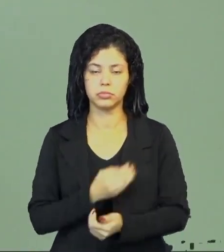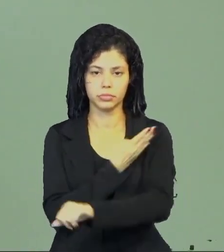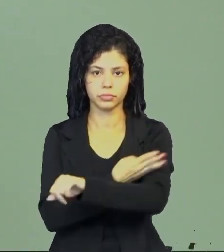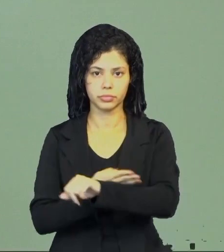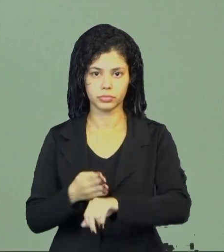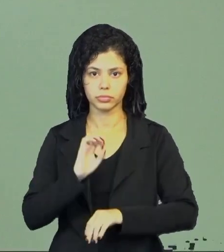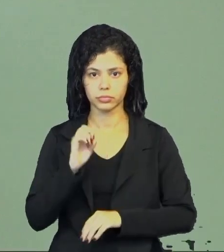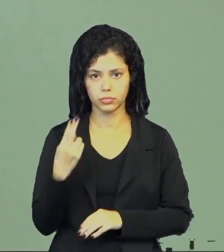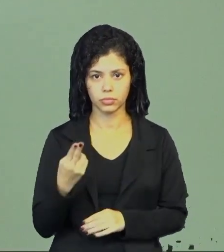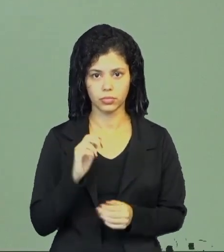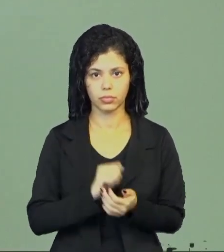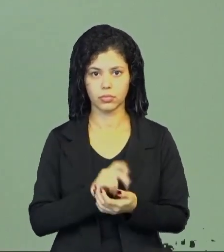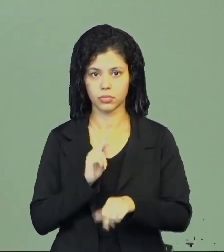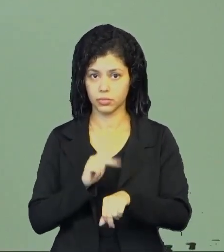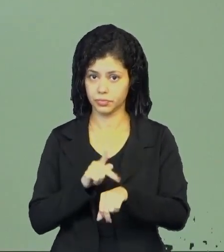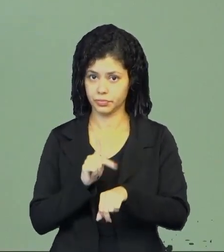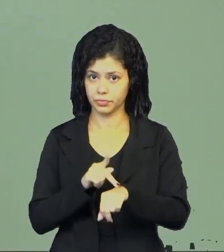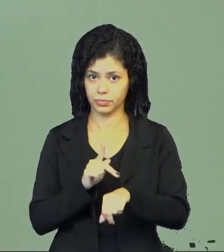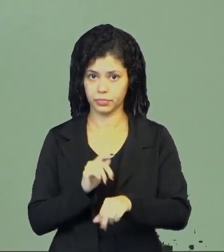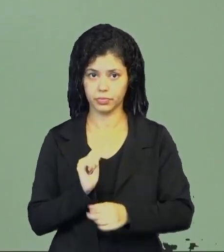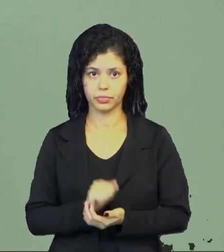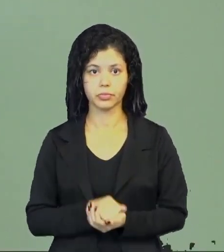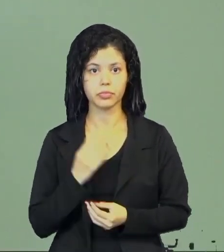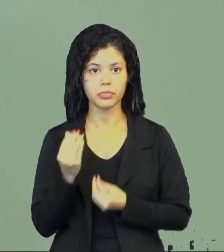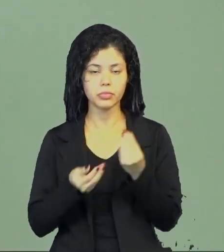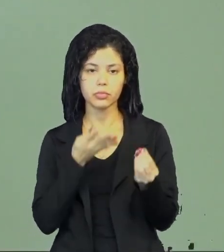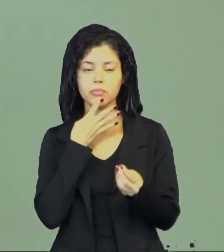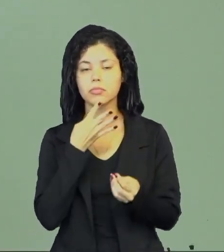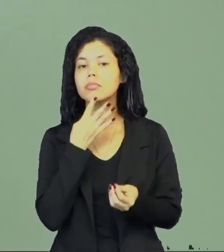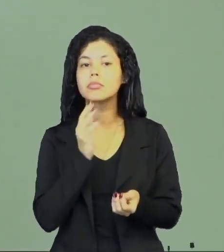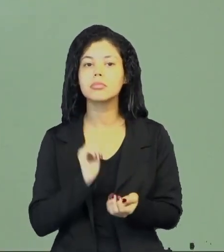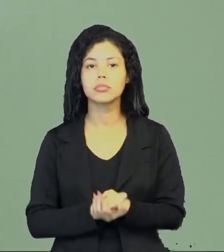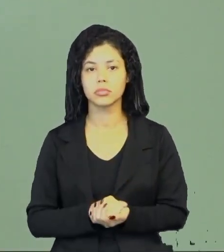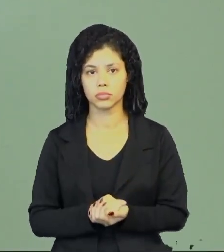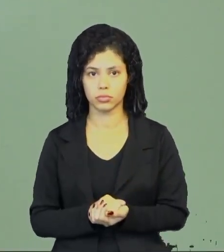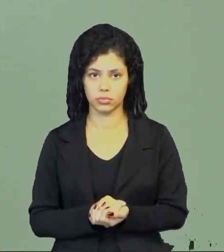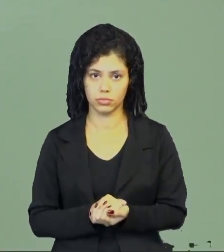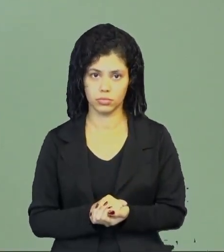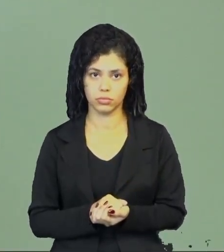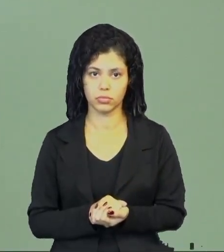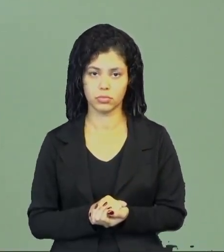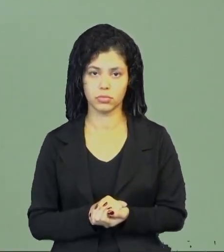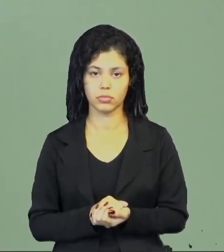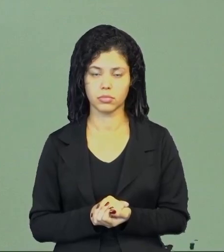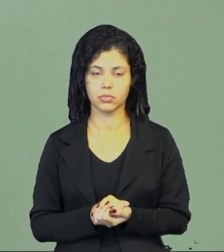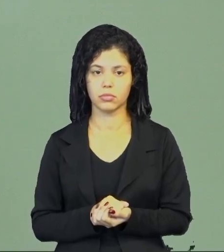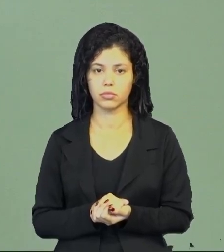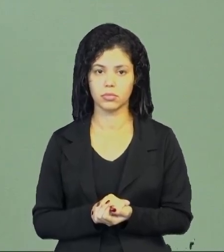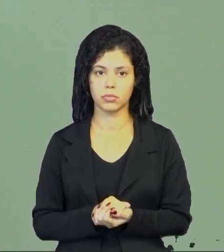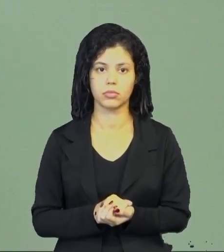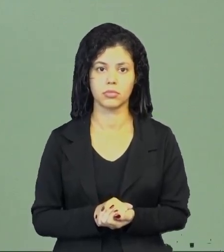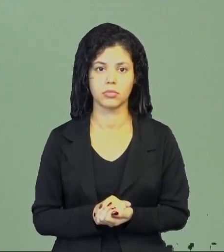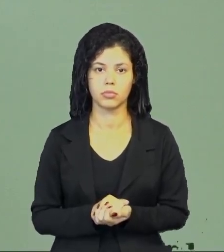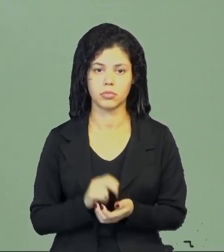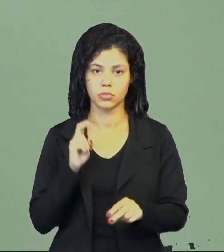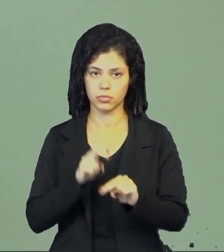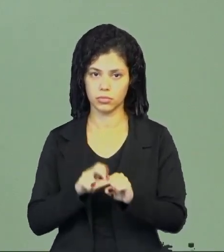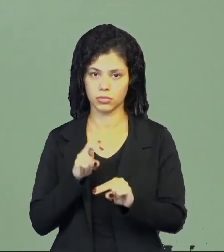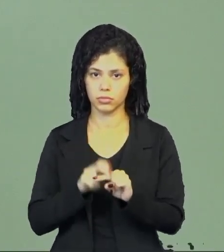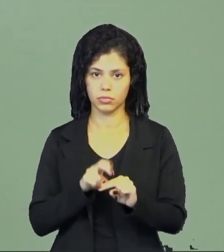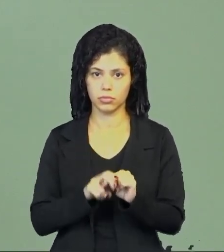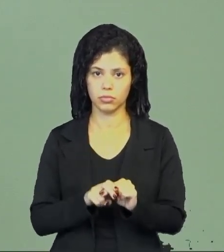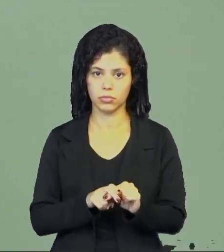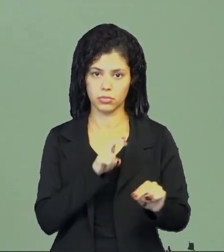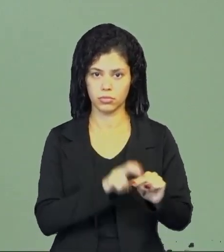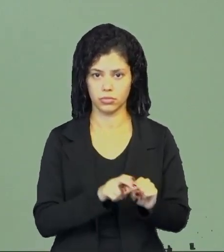branco ou aquele de vidro, conhecido também na língua espanhola como lapisarra, né. E as cadeiras, né,